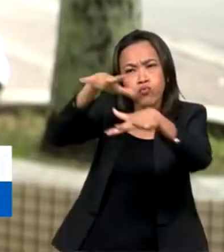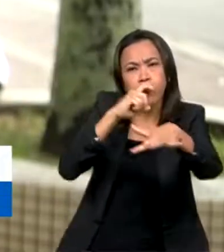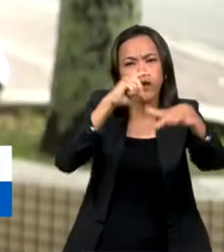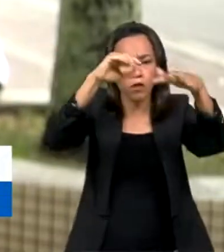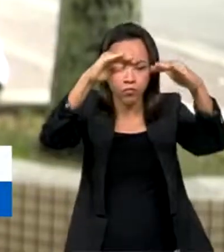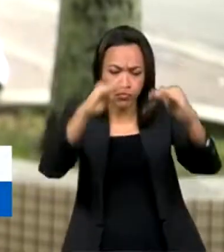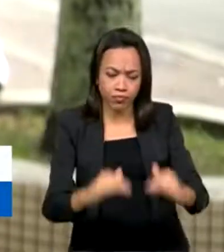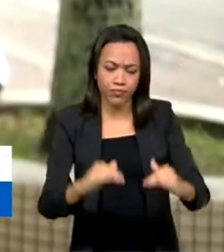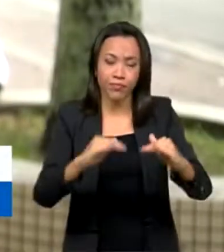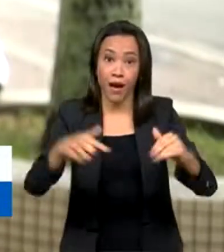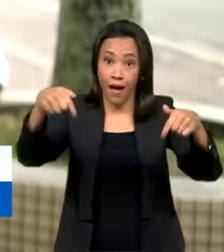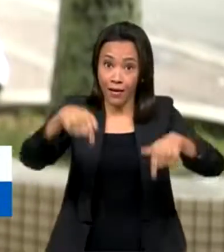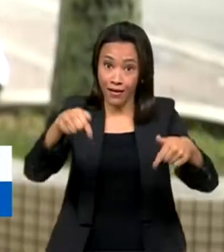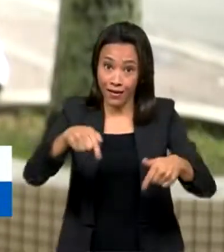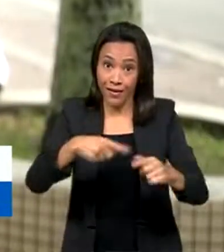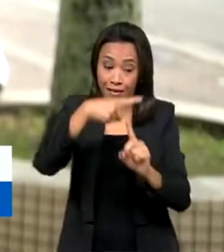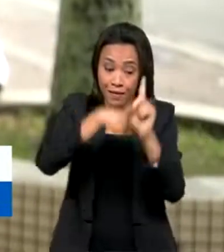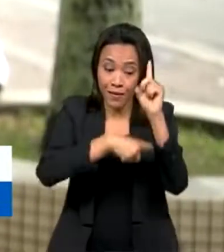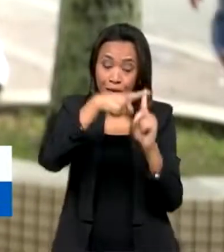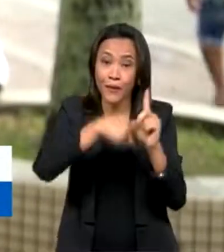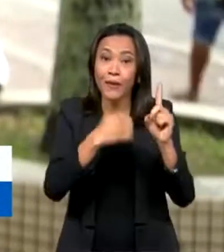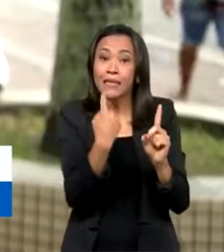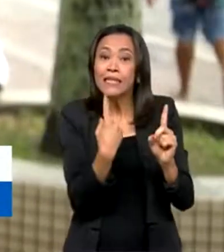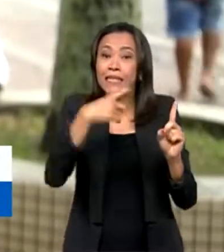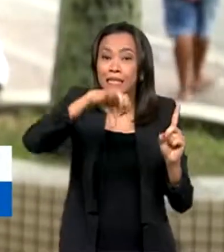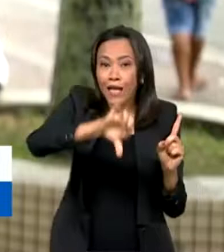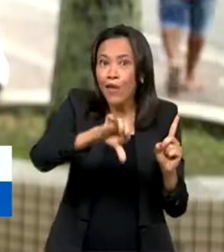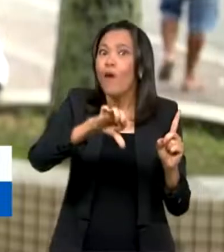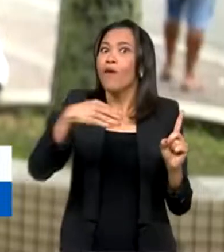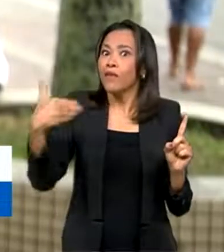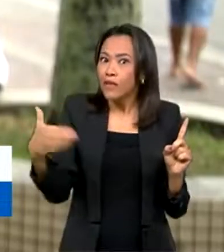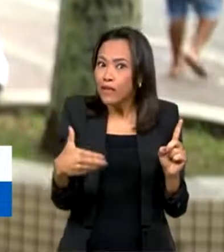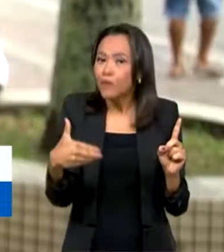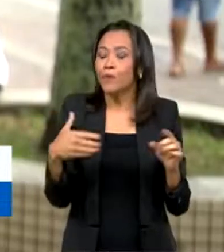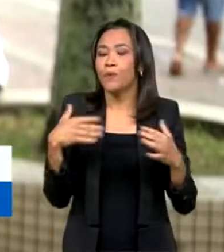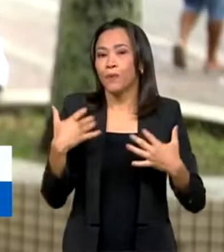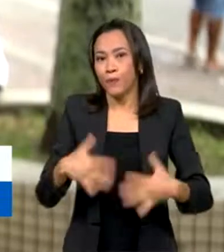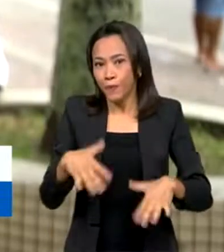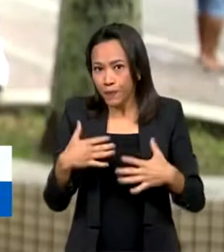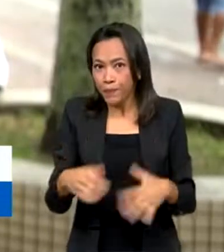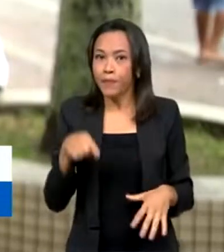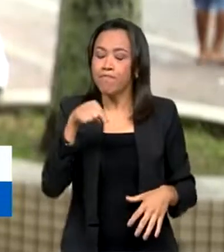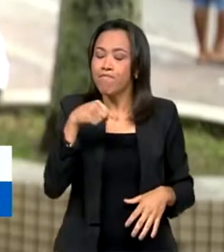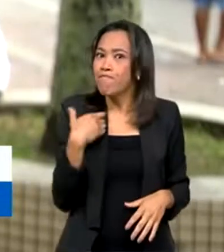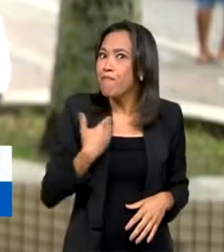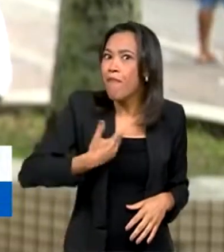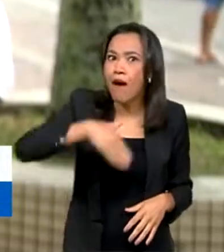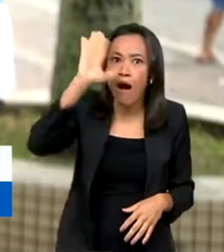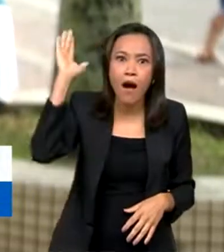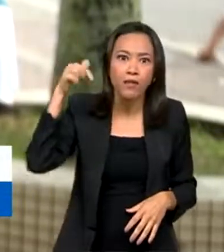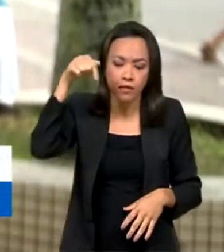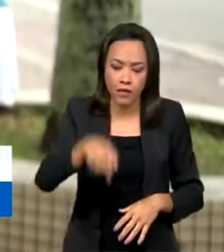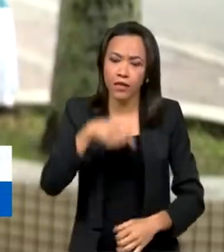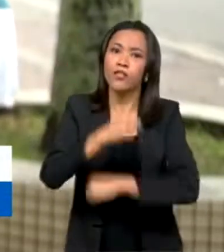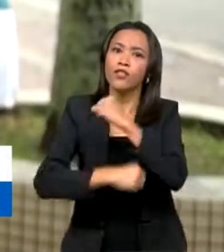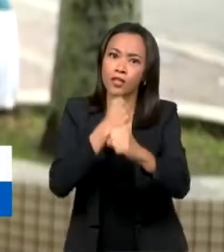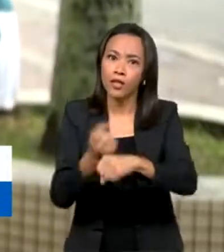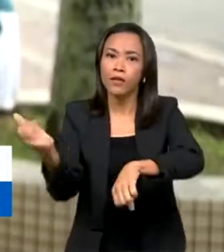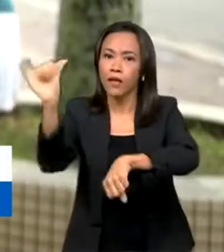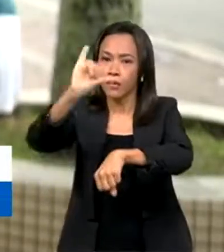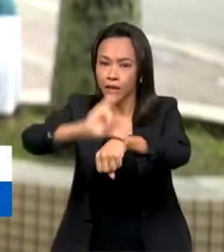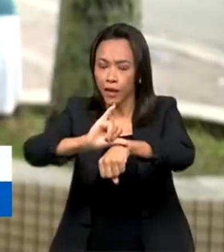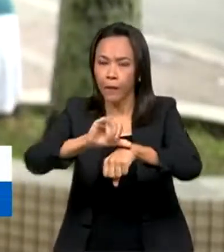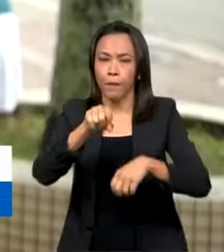Salvador chegou a registrar 19 graus, o que foi considerado a temperatura mais baixa deste ano na capital.